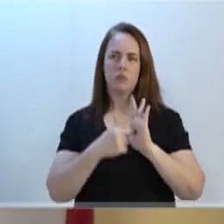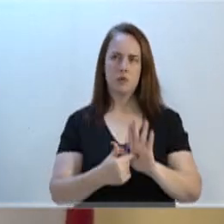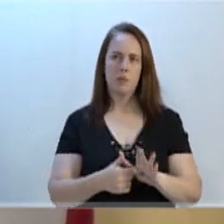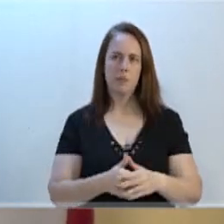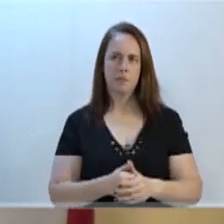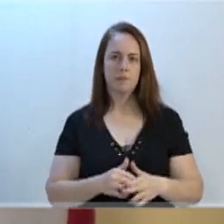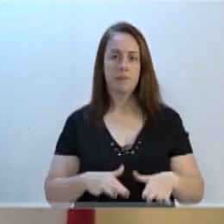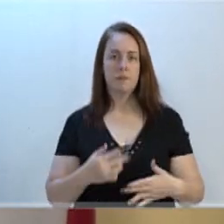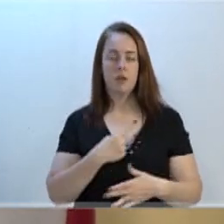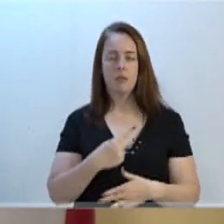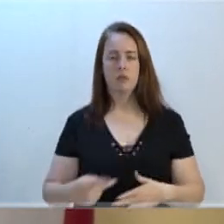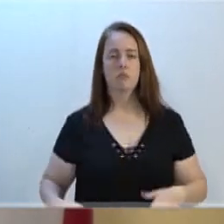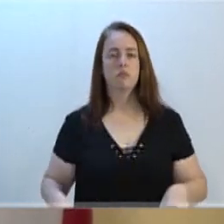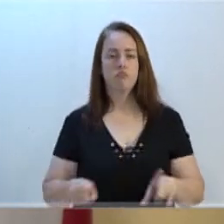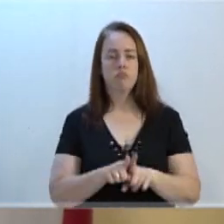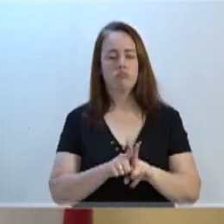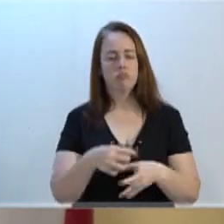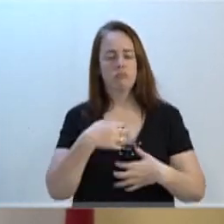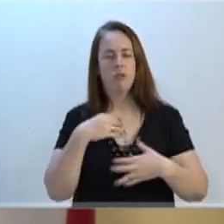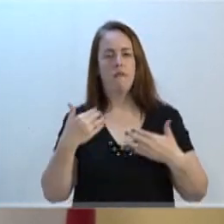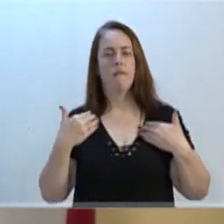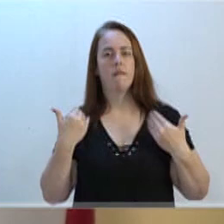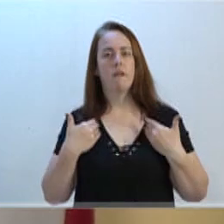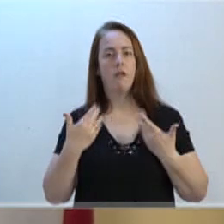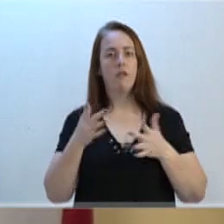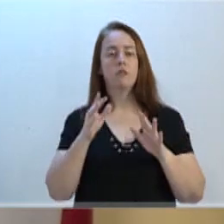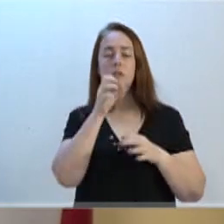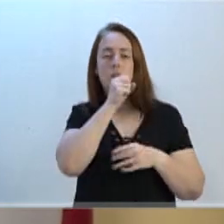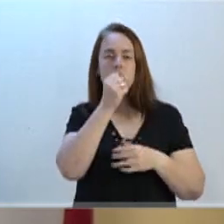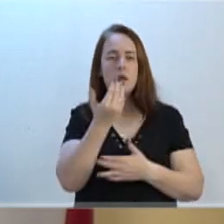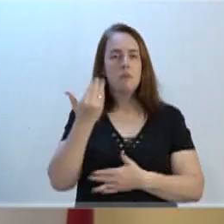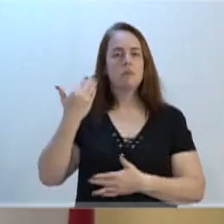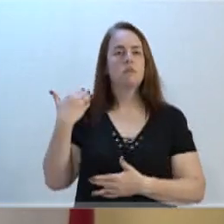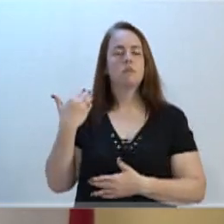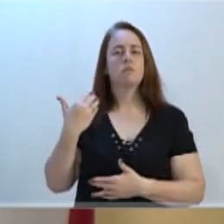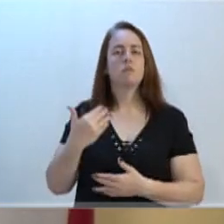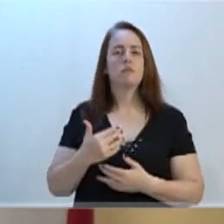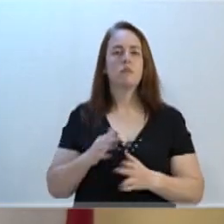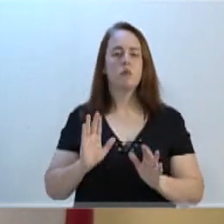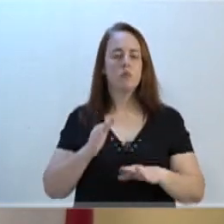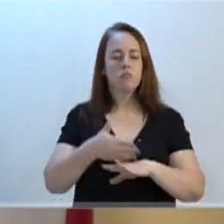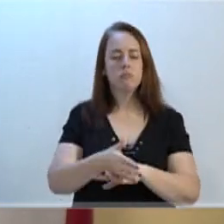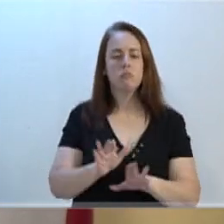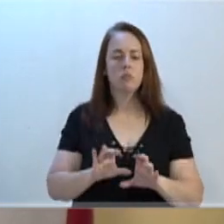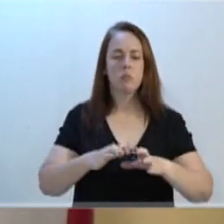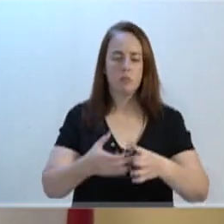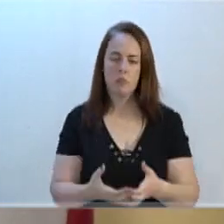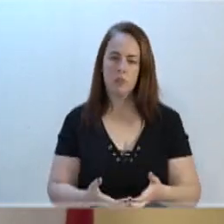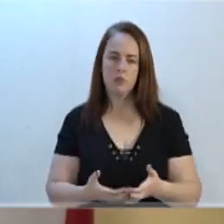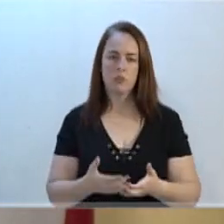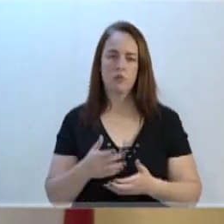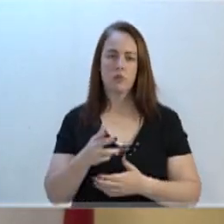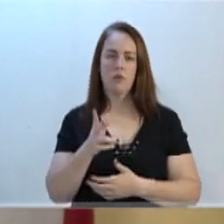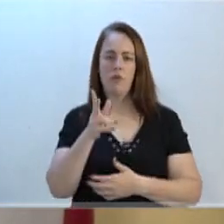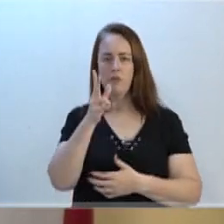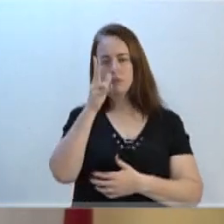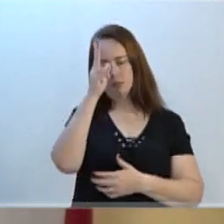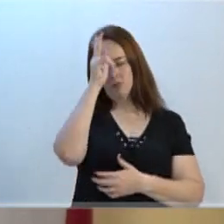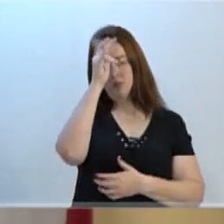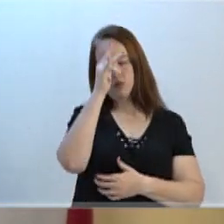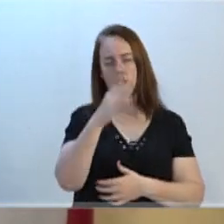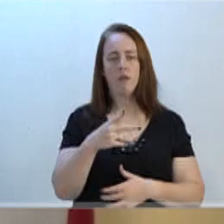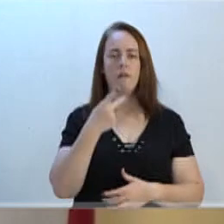Senhor presidente, também fiquei muito feliz participando no sábado da comunidade da Vila Itopava, Fala